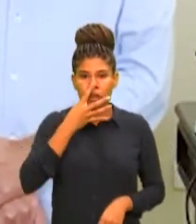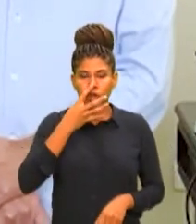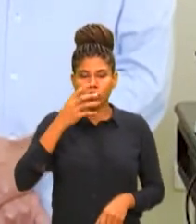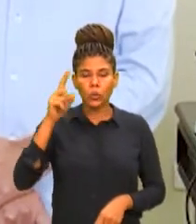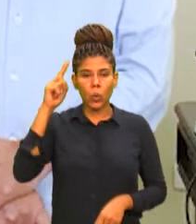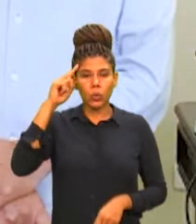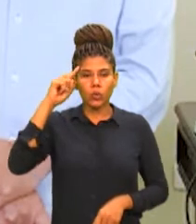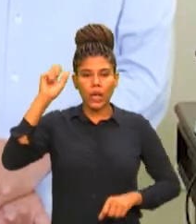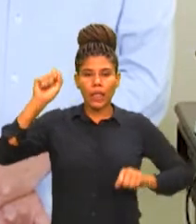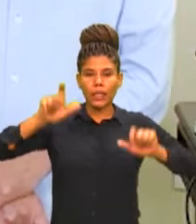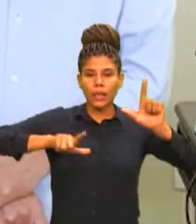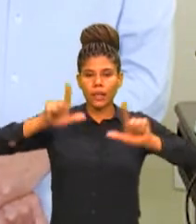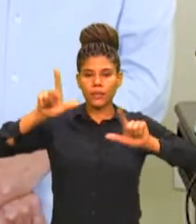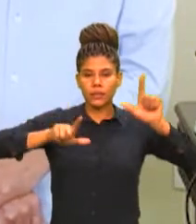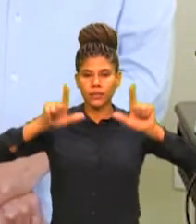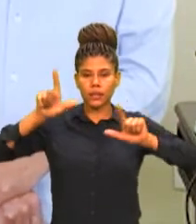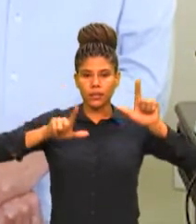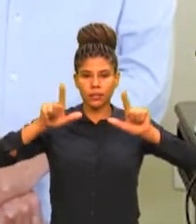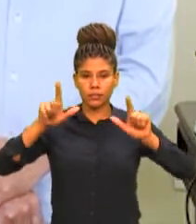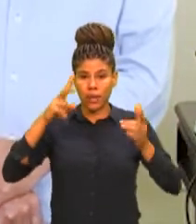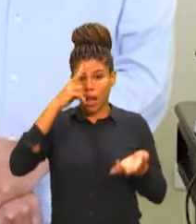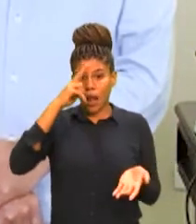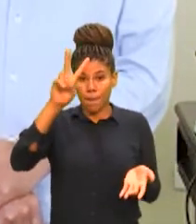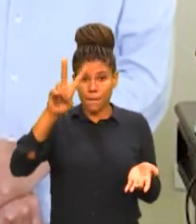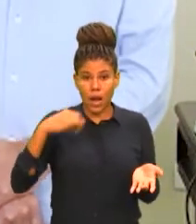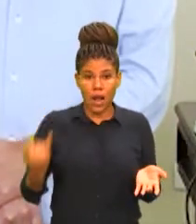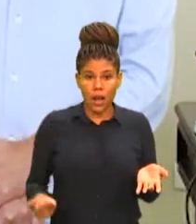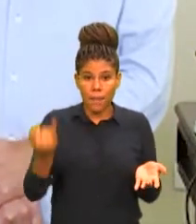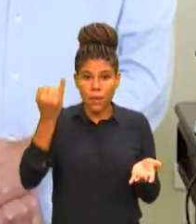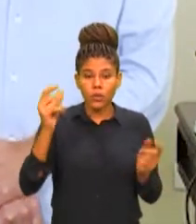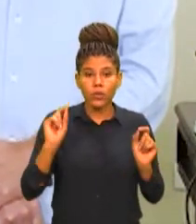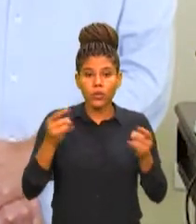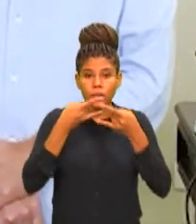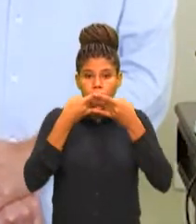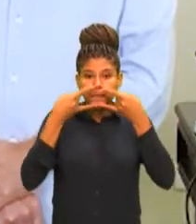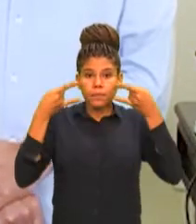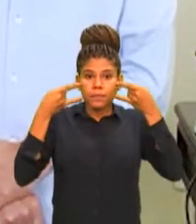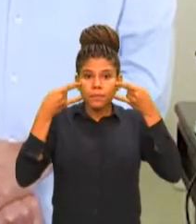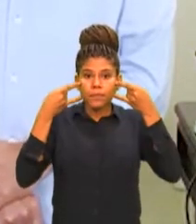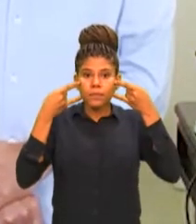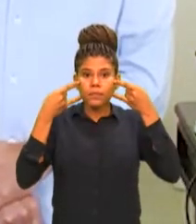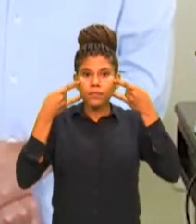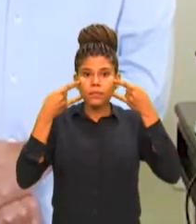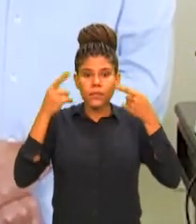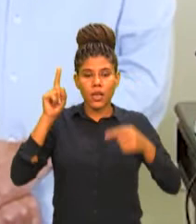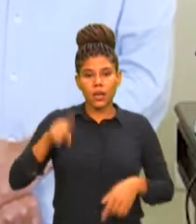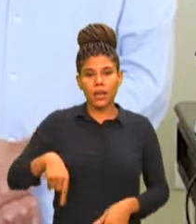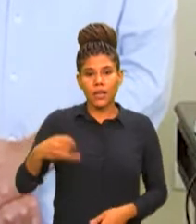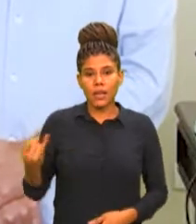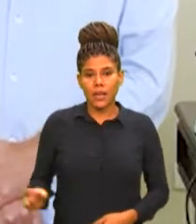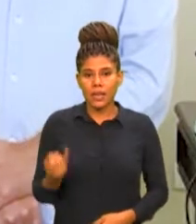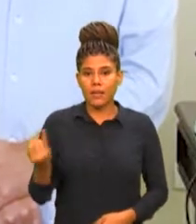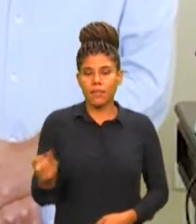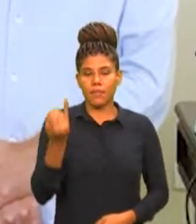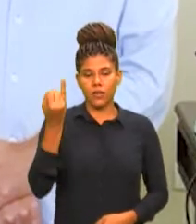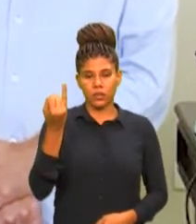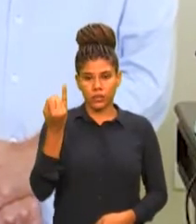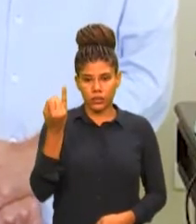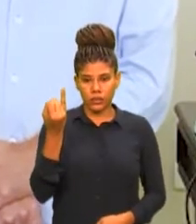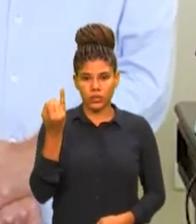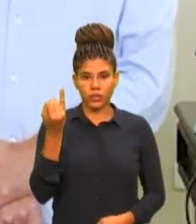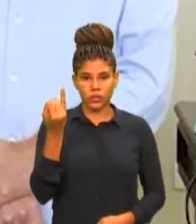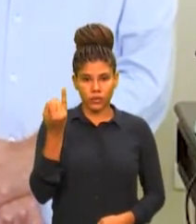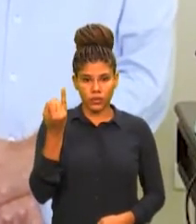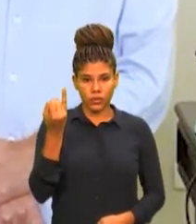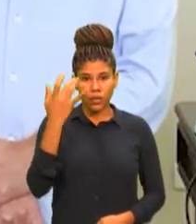imprensa. E lembrar da importância do uso da máscara. A máscara é fundamental, o uso da máscara. Aqueles